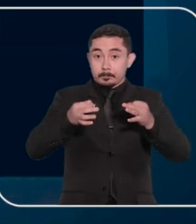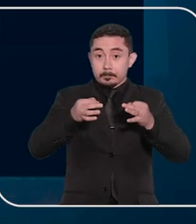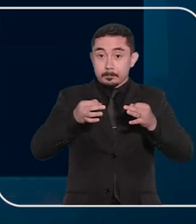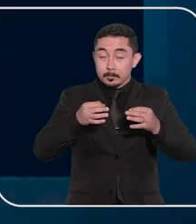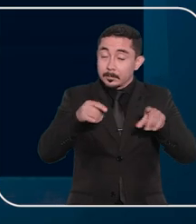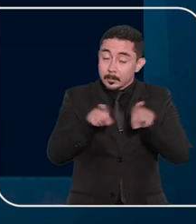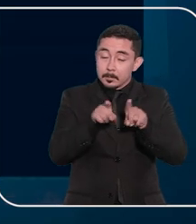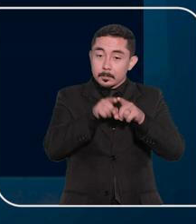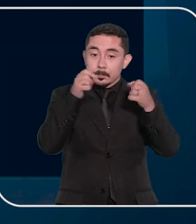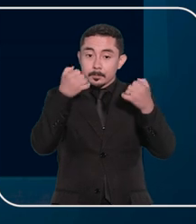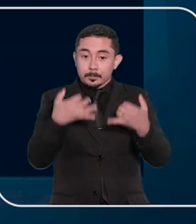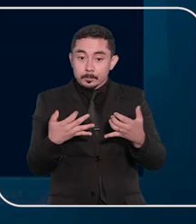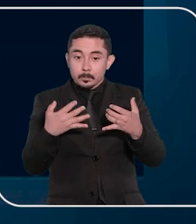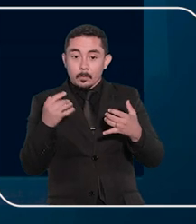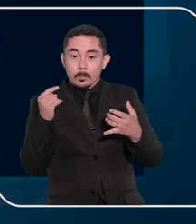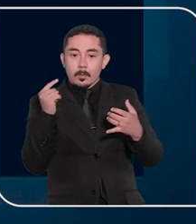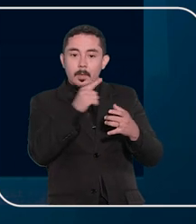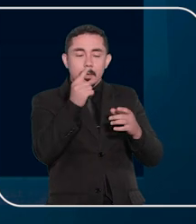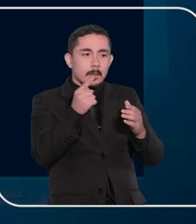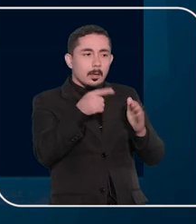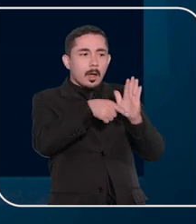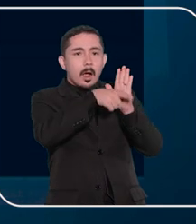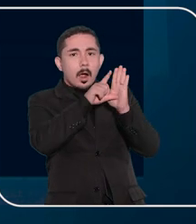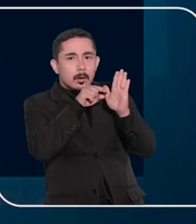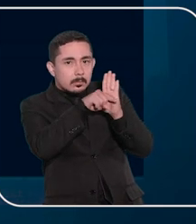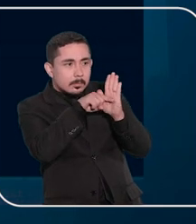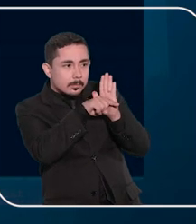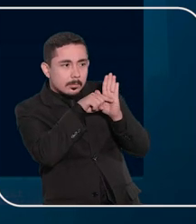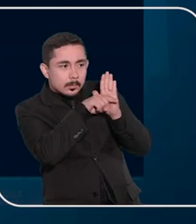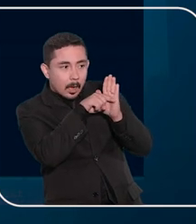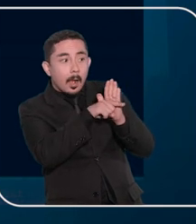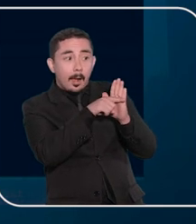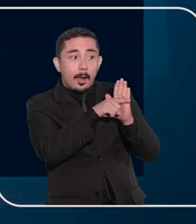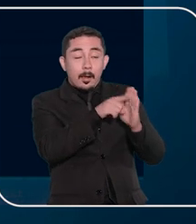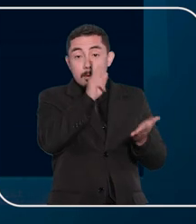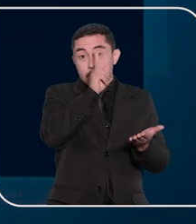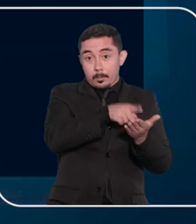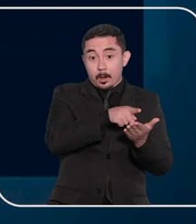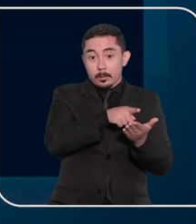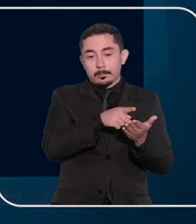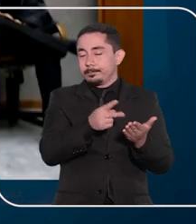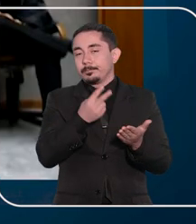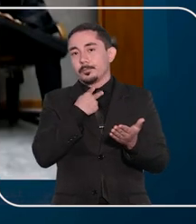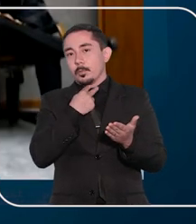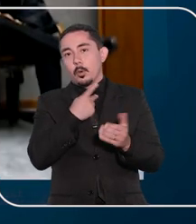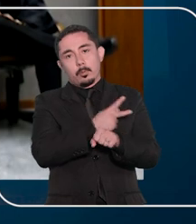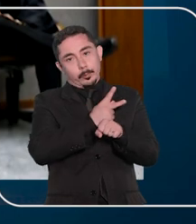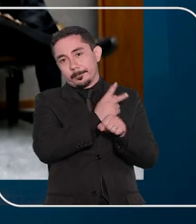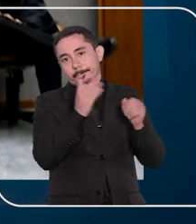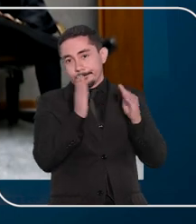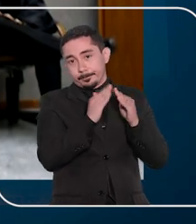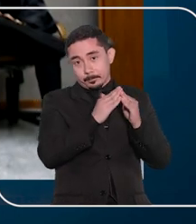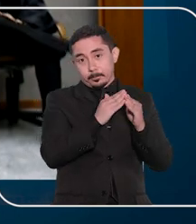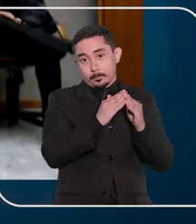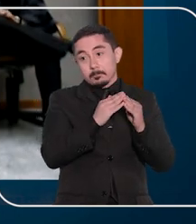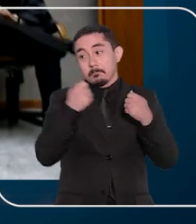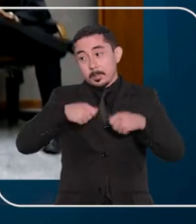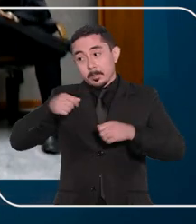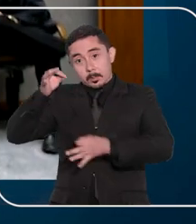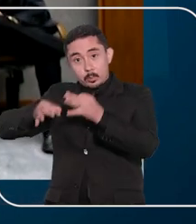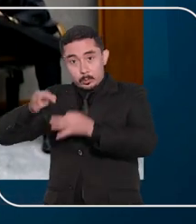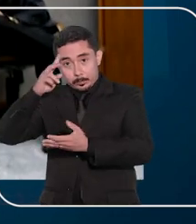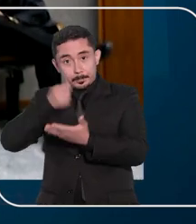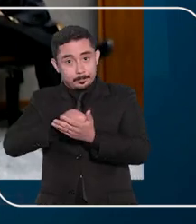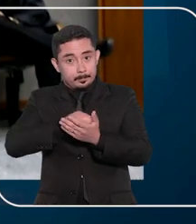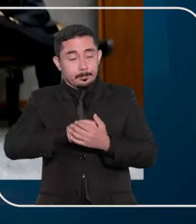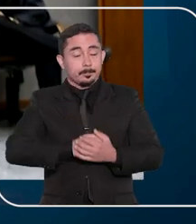destacaram que, sem investigações prévias que confirmem a suspeita, não estão presentes as fundadas razões para a busca domiciliar sem